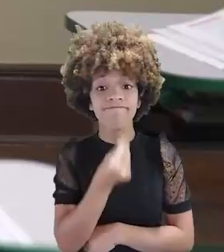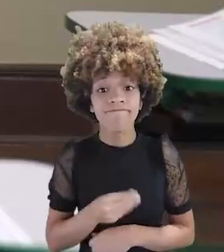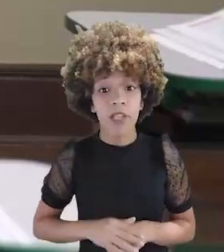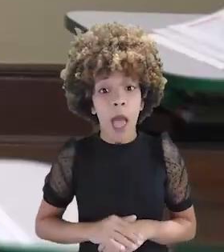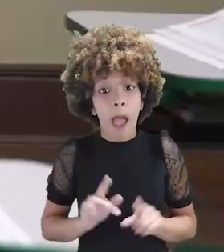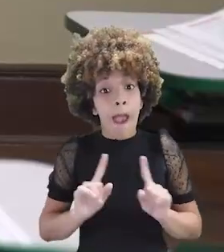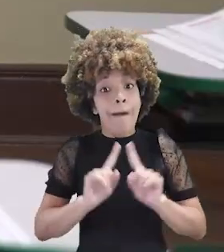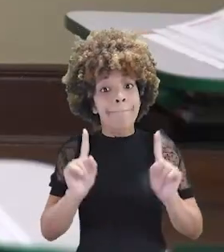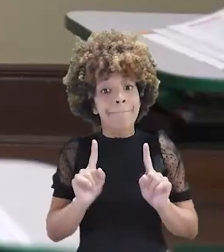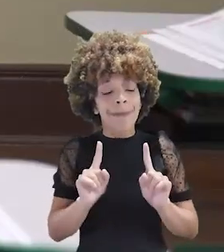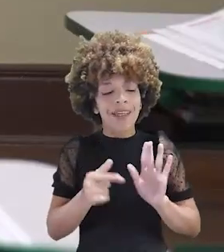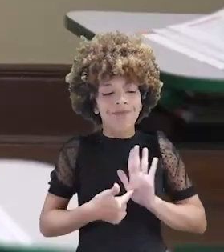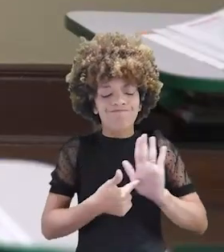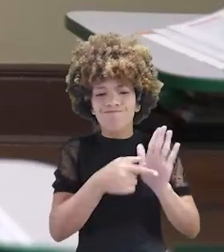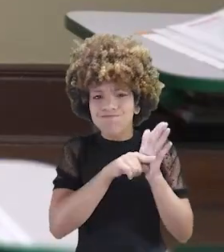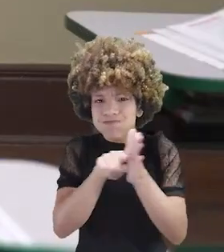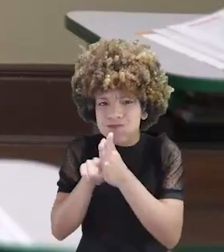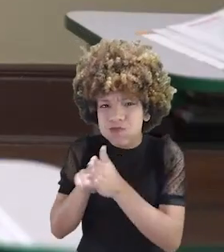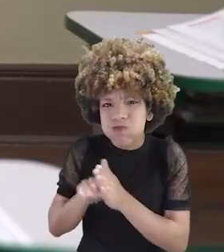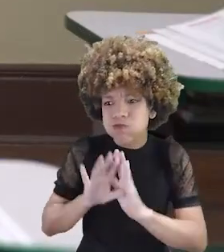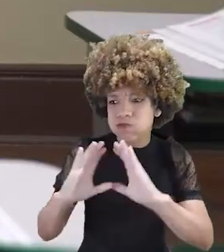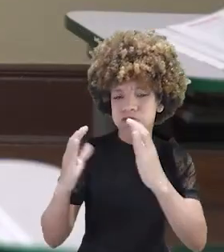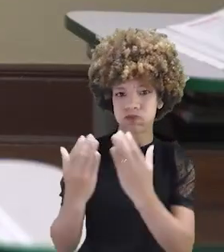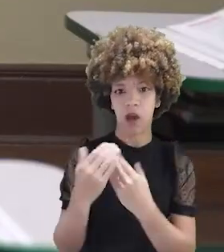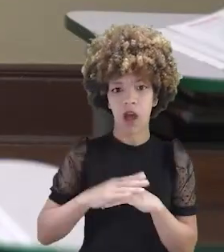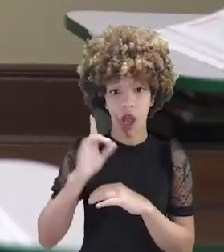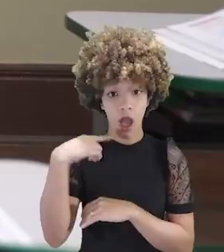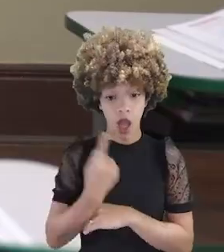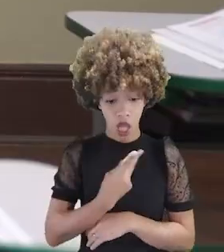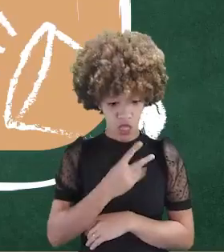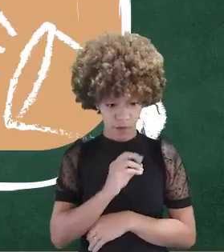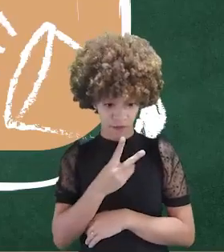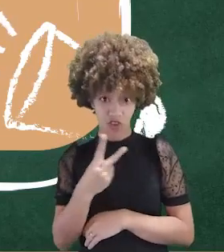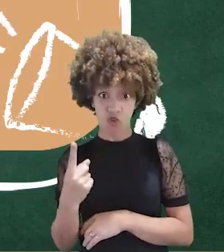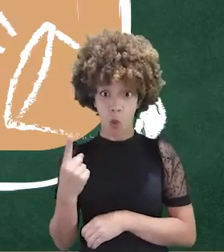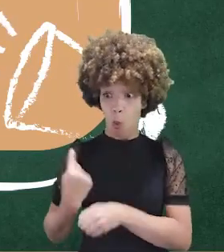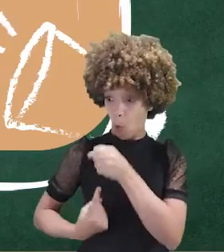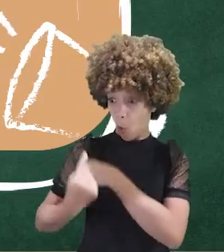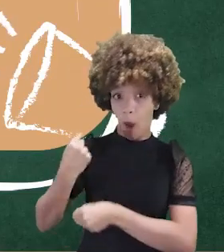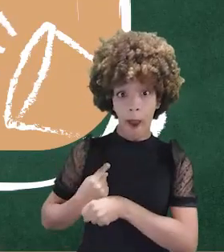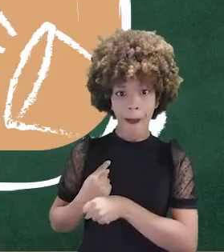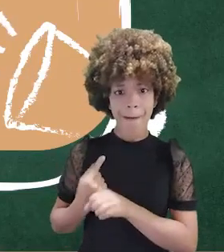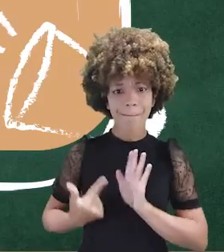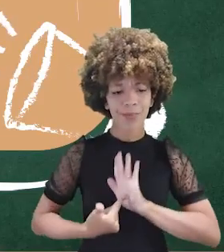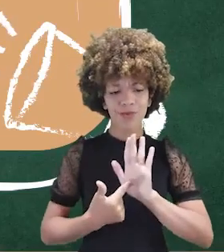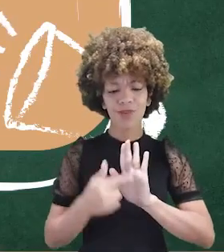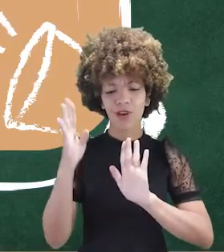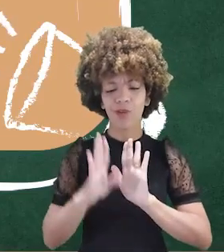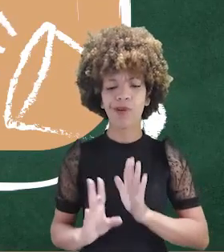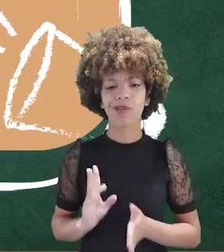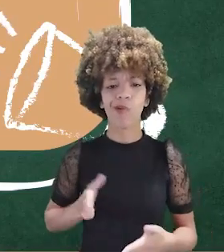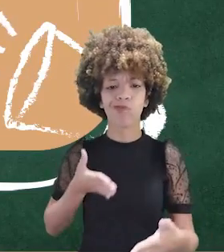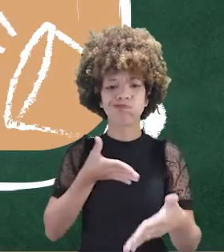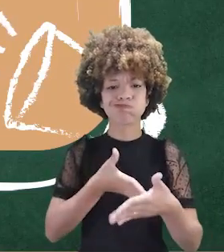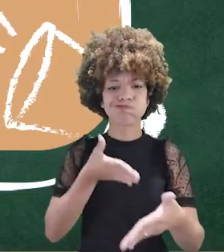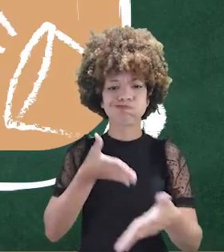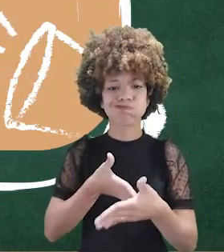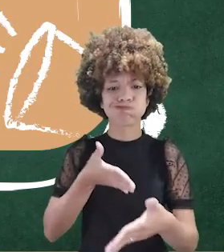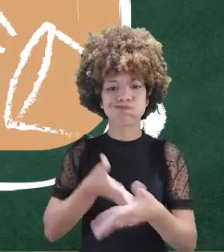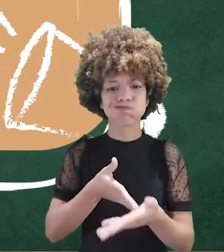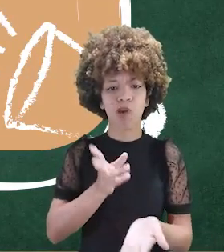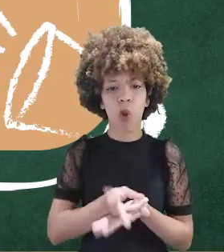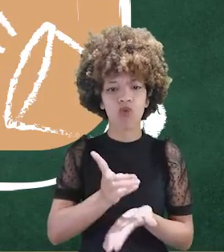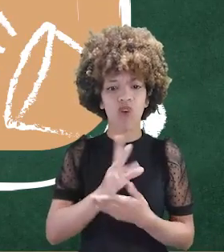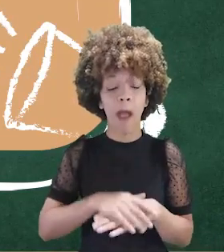Porém, um estudo apresentado na Câmara dos Deputados em 2021 mostrou que o Brasil não tem progredido nessas metas.